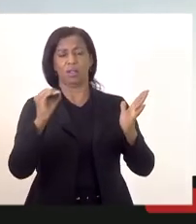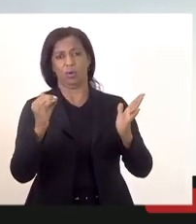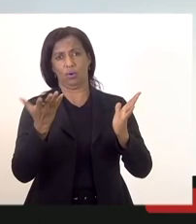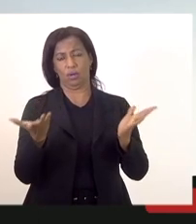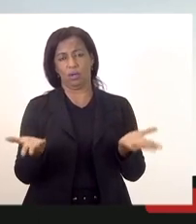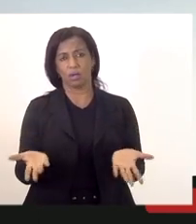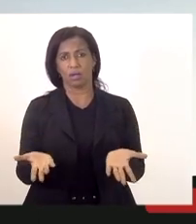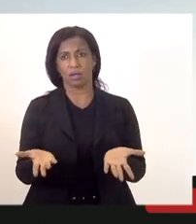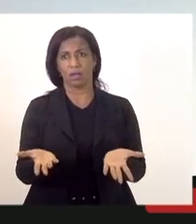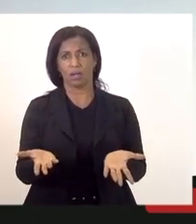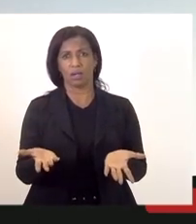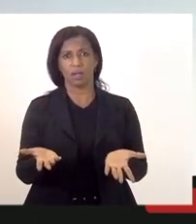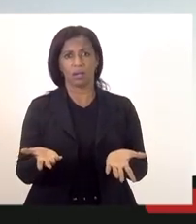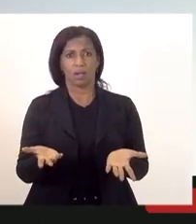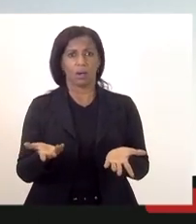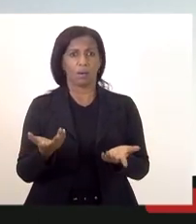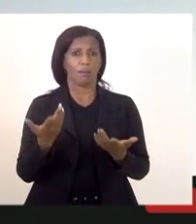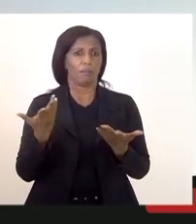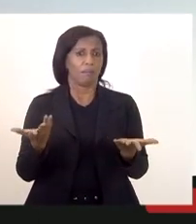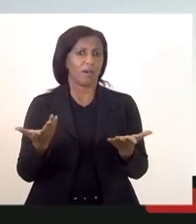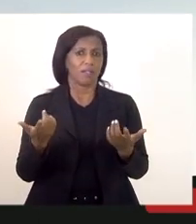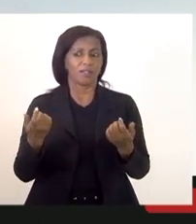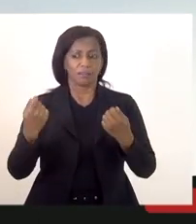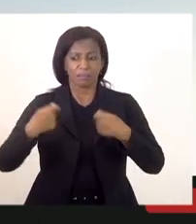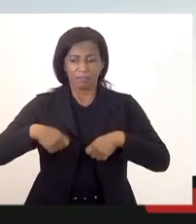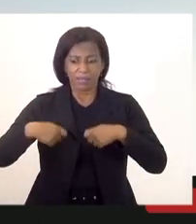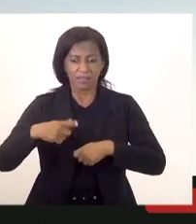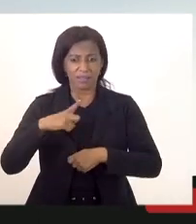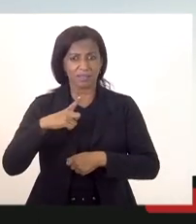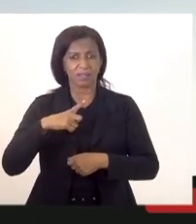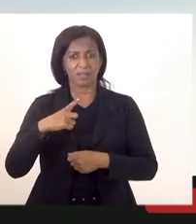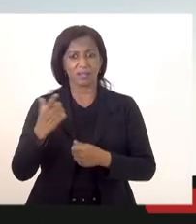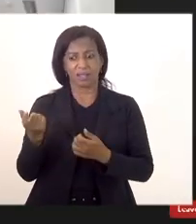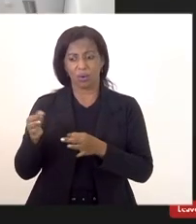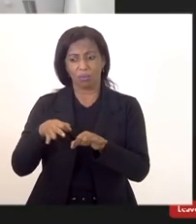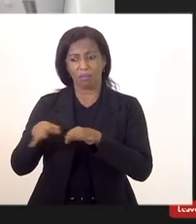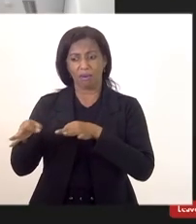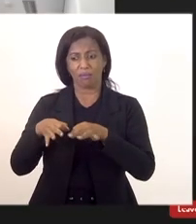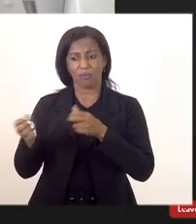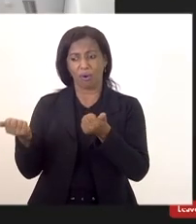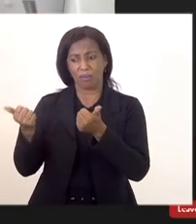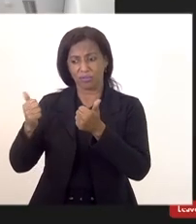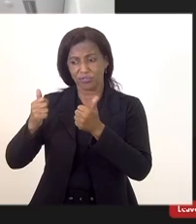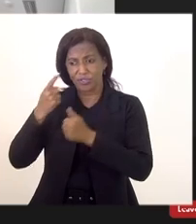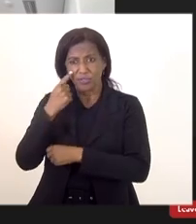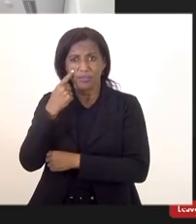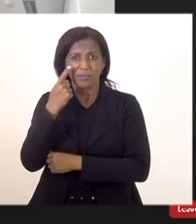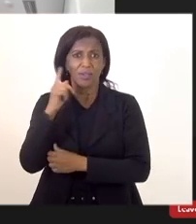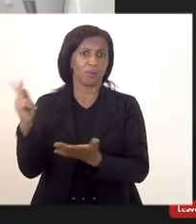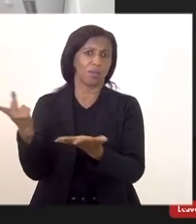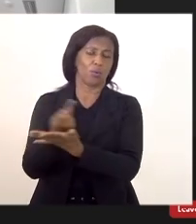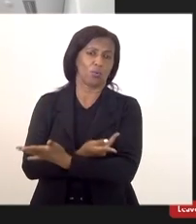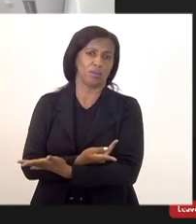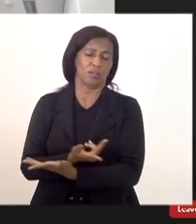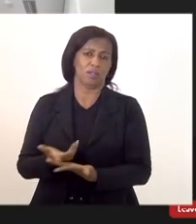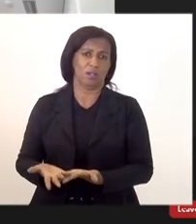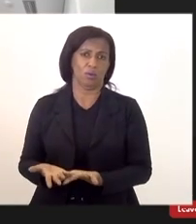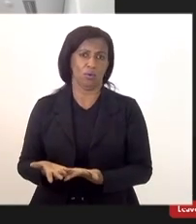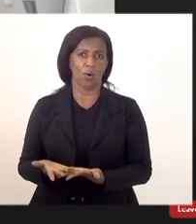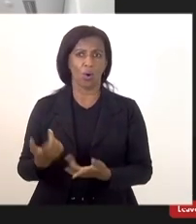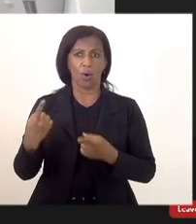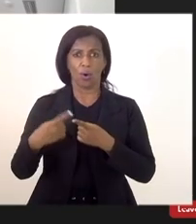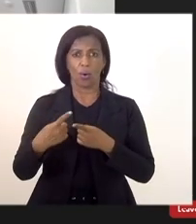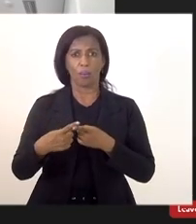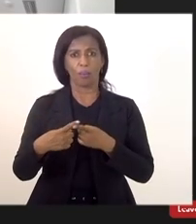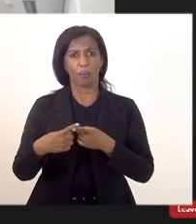forma de retificar isso porque os candidatos passaram de todas as etapas senão daqui a pouco a gente vai dizer que